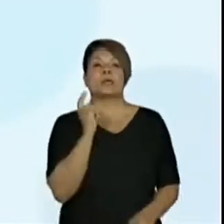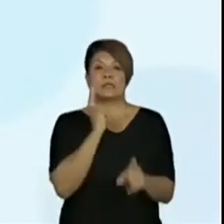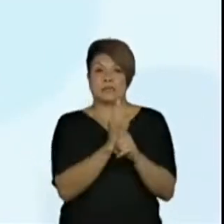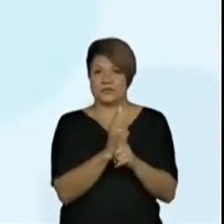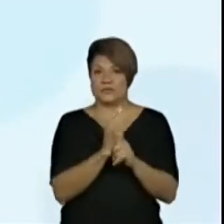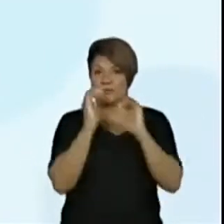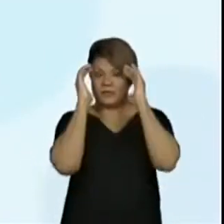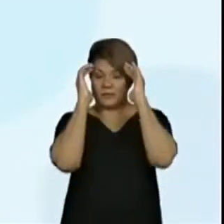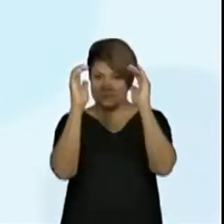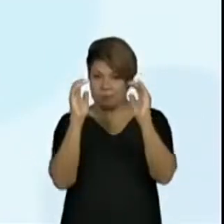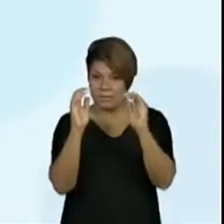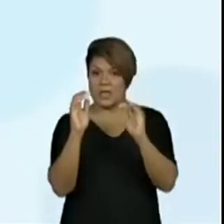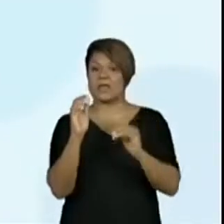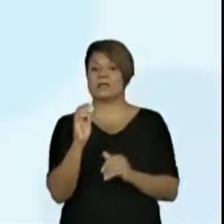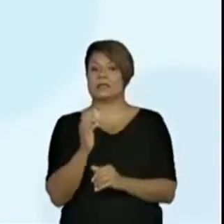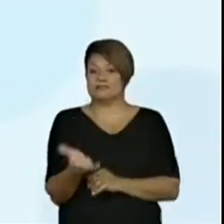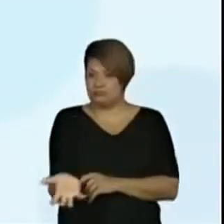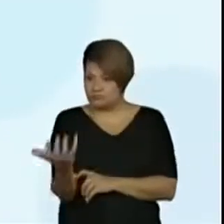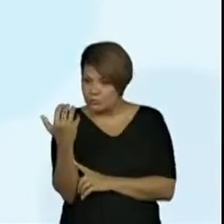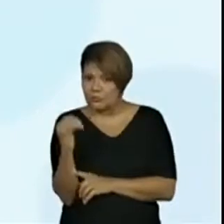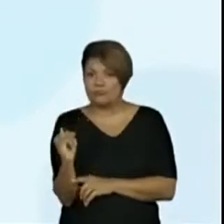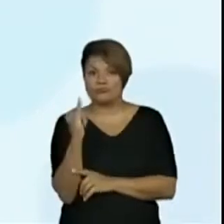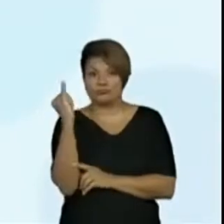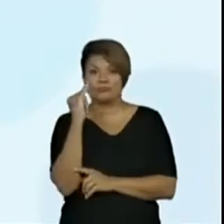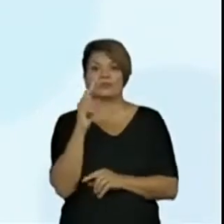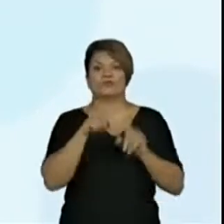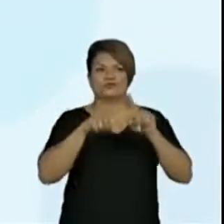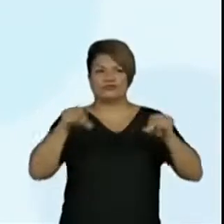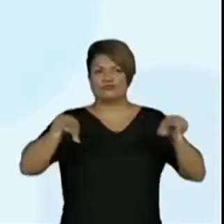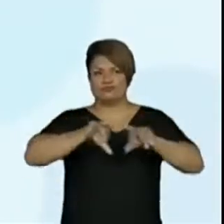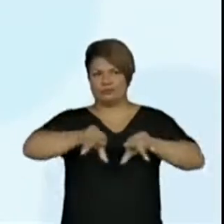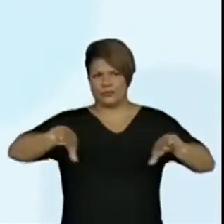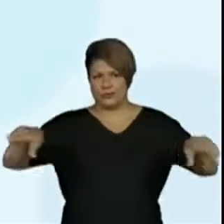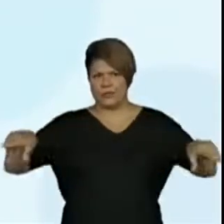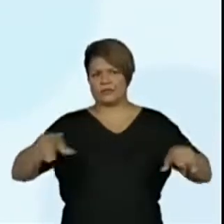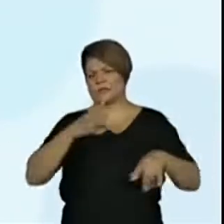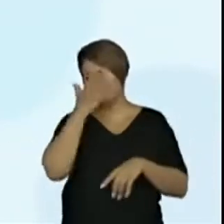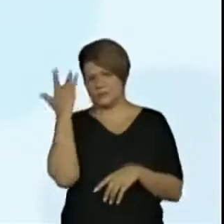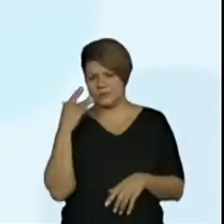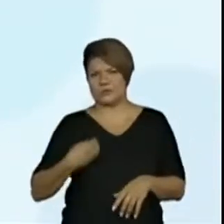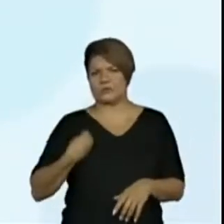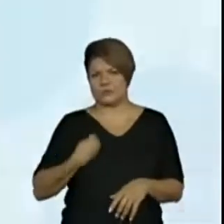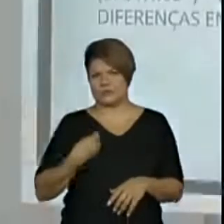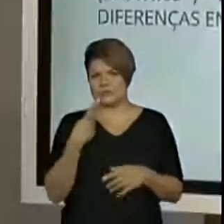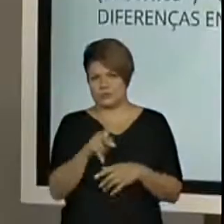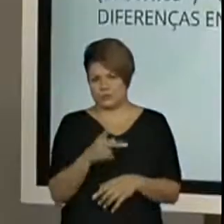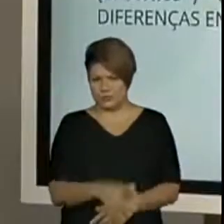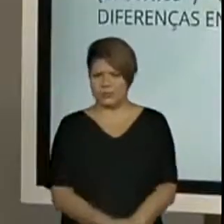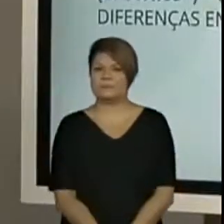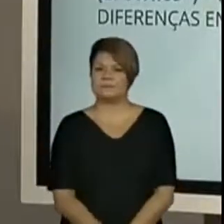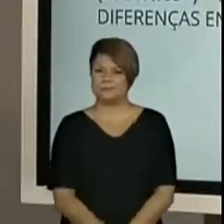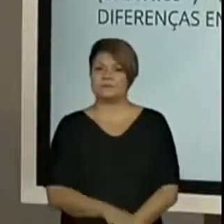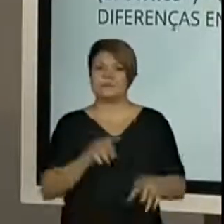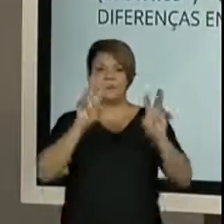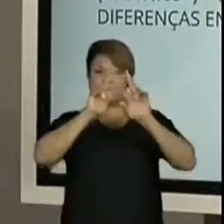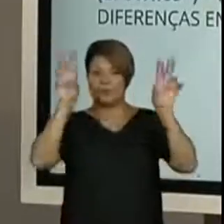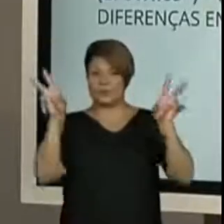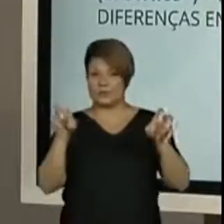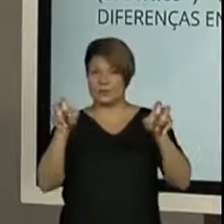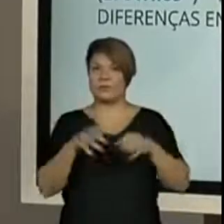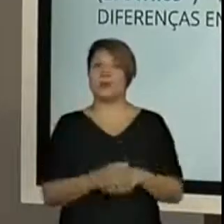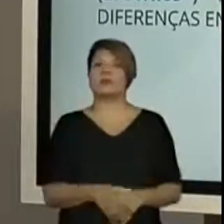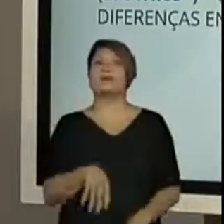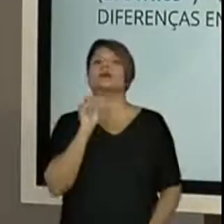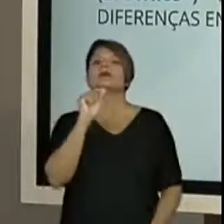Identificar, respeitar e valorizar as diferenças entre as pessoas da sua convivência. E o tema da aula de hoje é quem